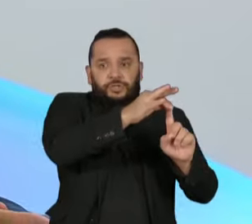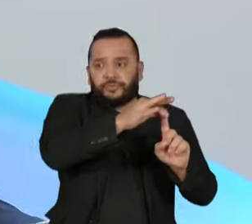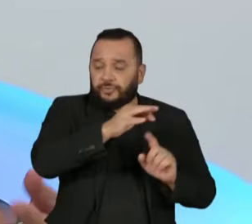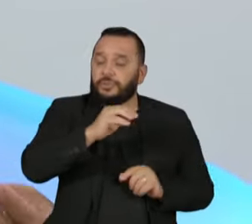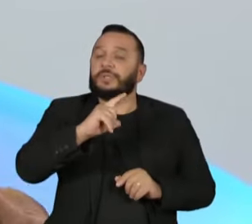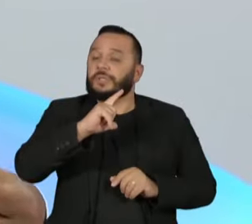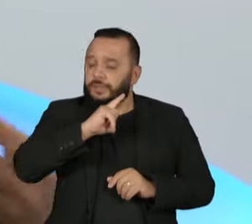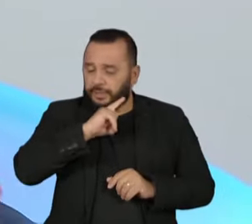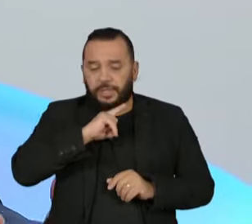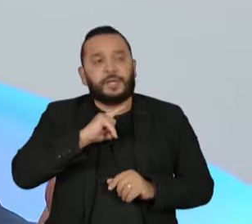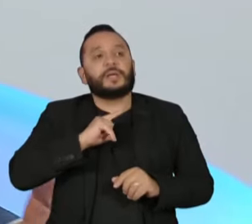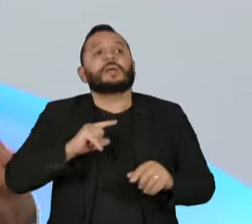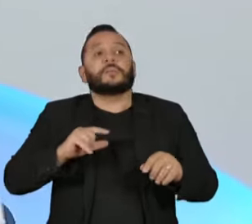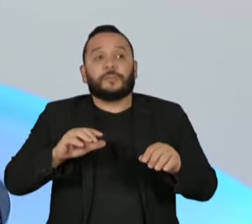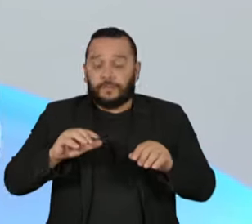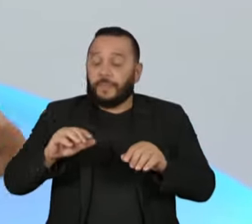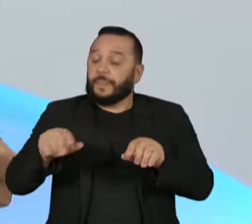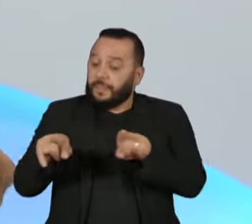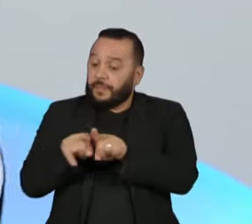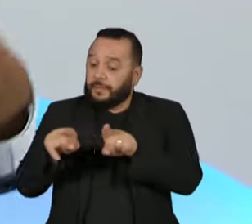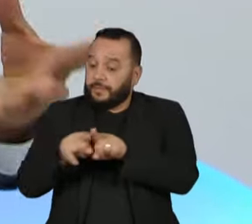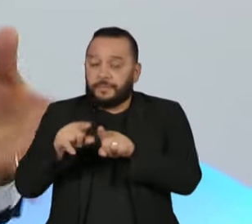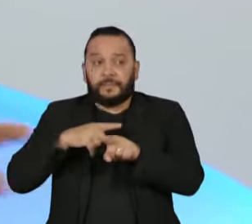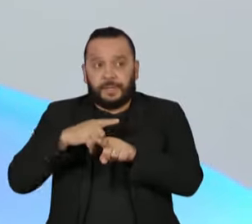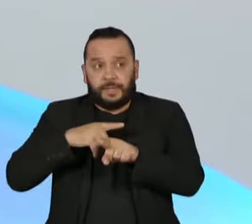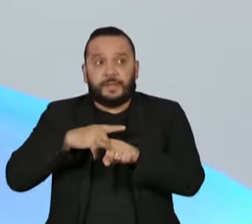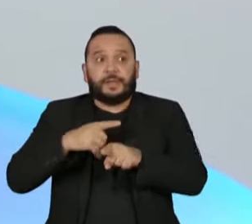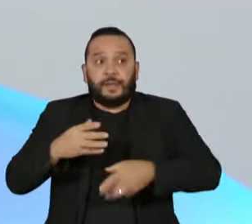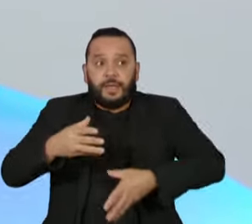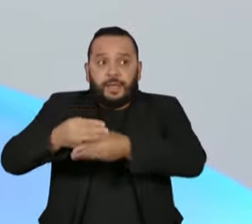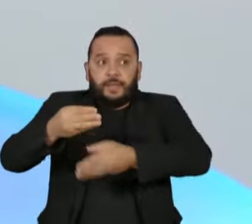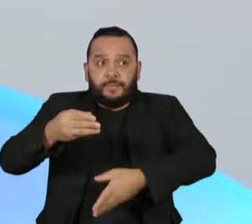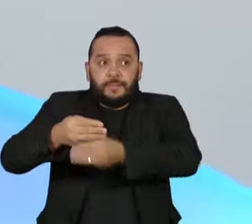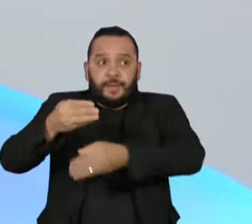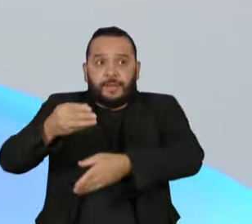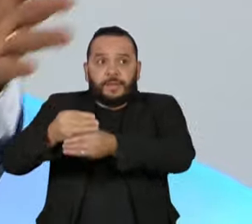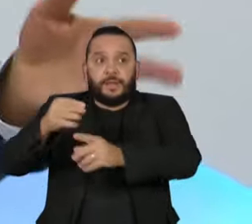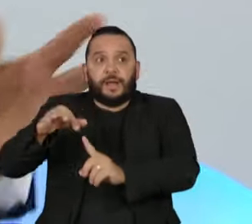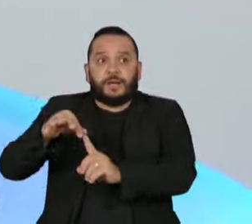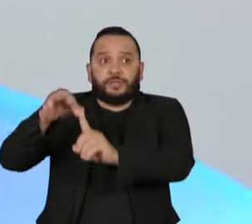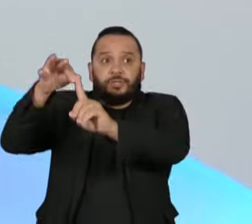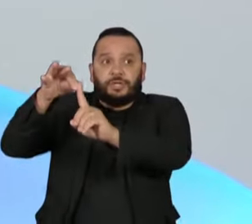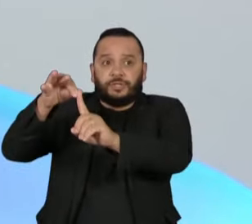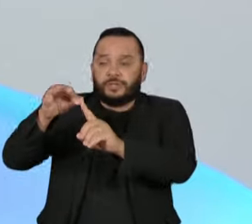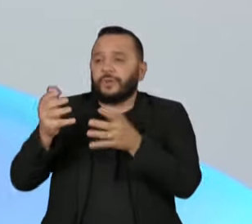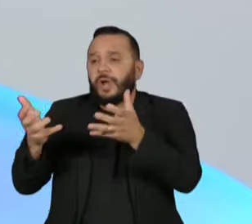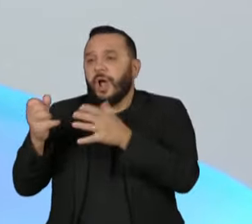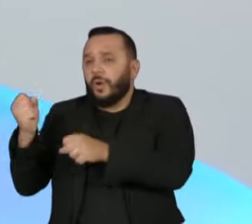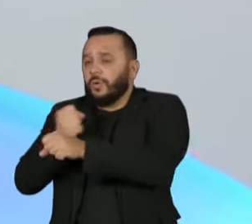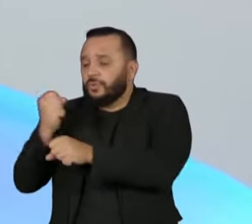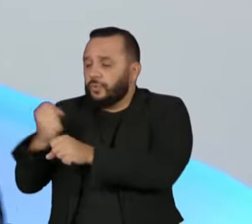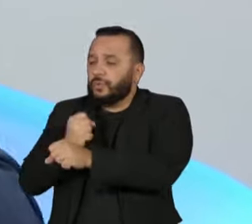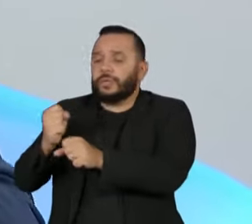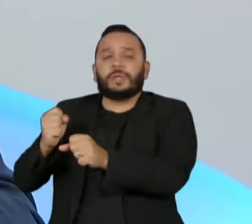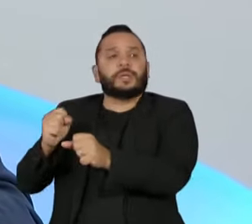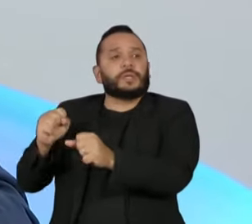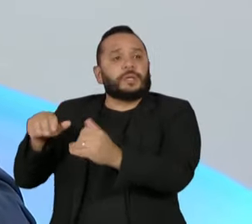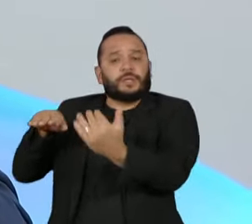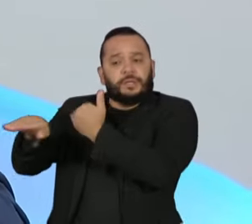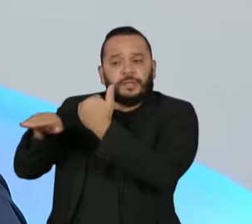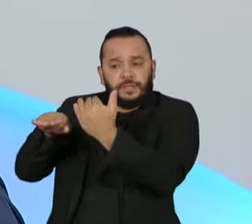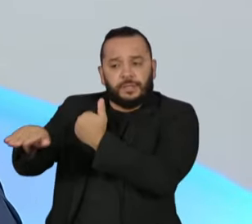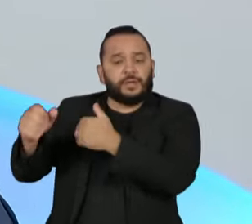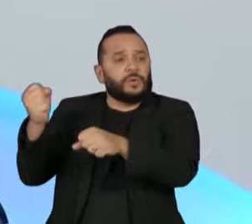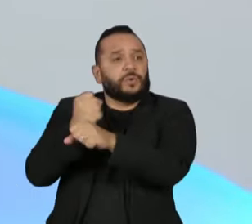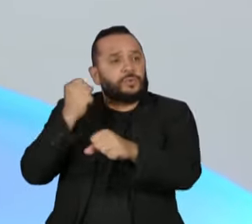projeto indicativo, uma emenda que sugere ali, olha, eu queria fazer essa estrada, queria fazer essa